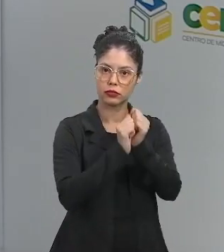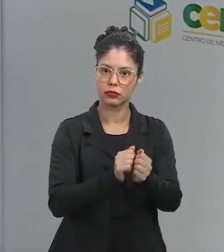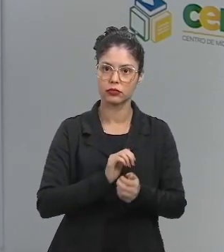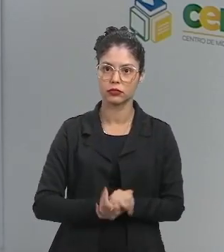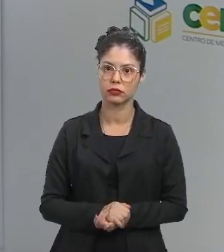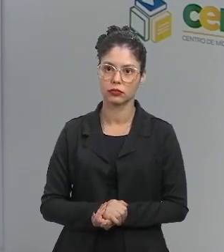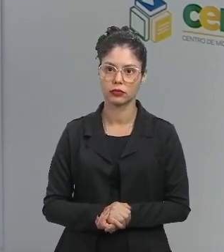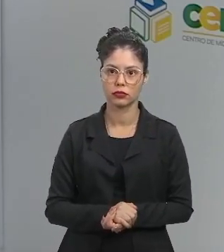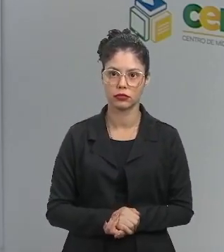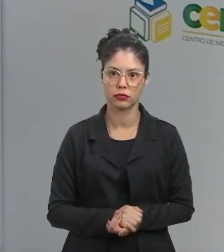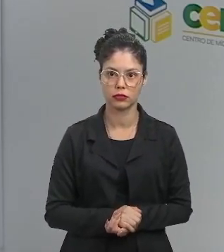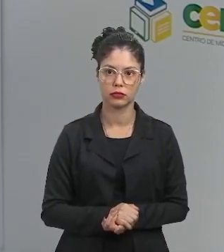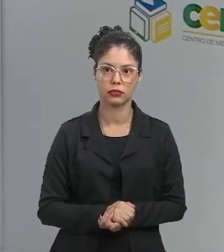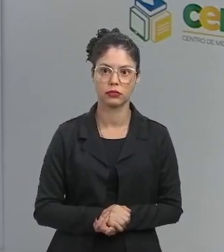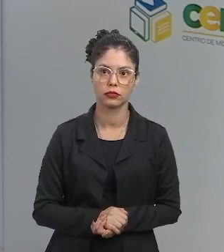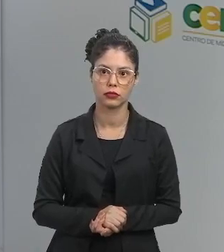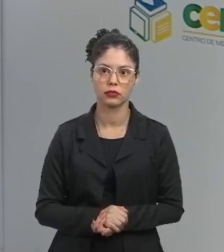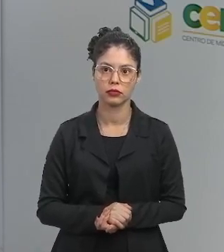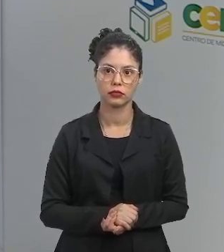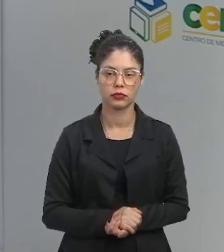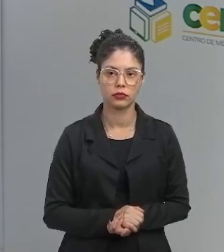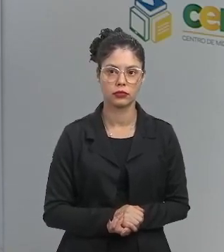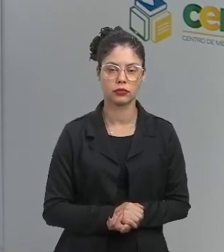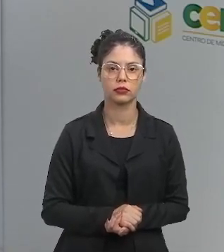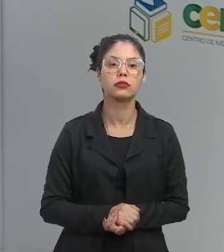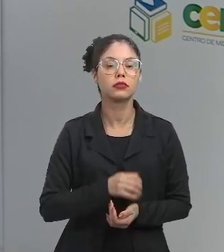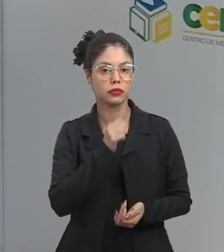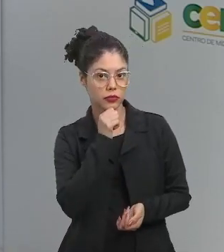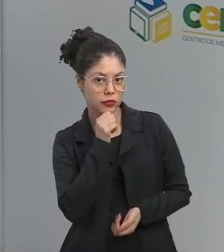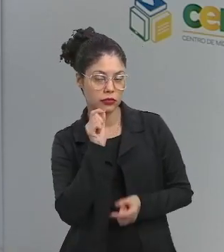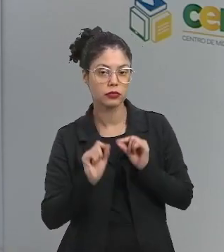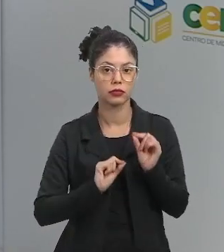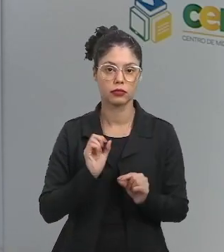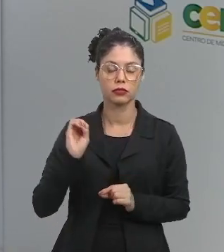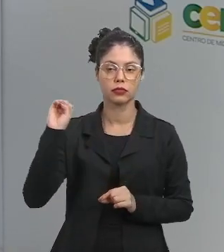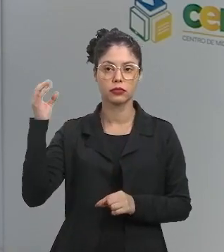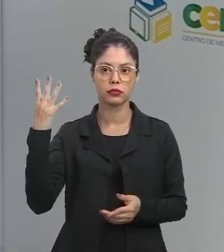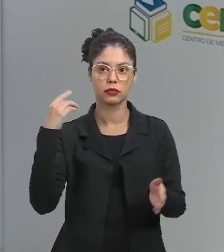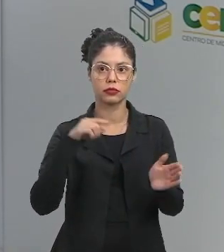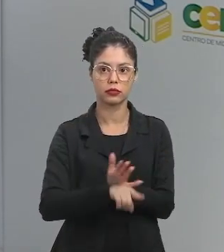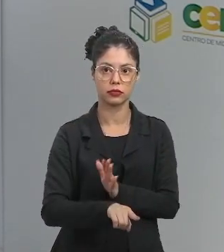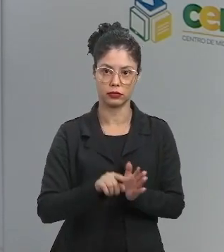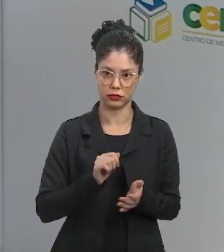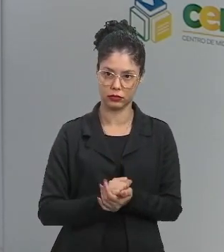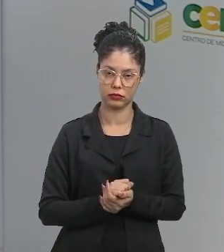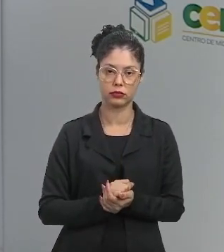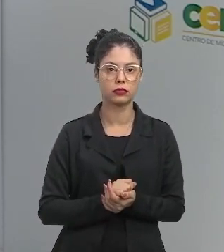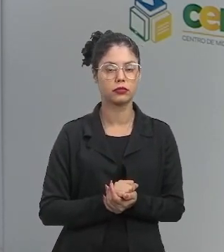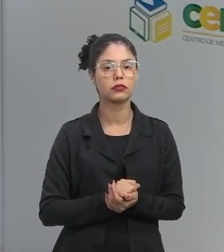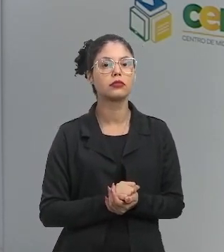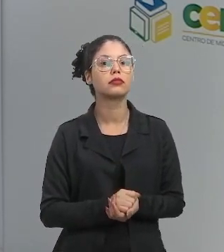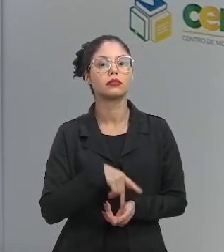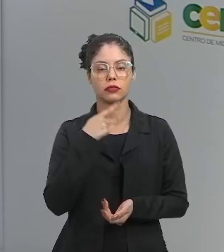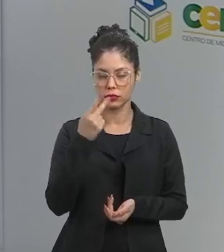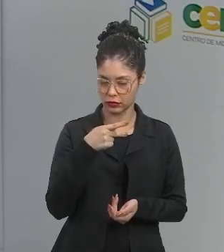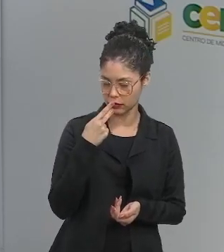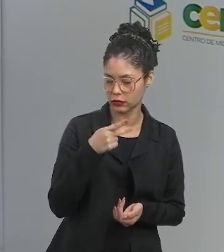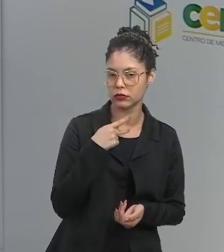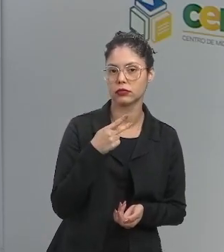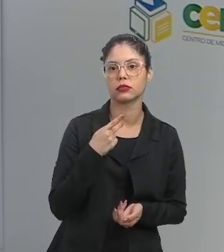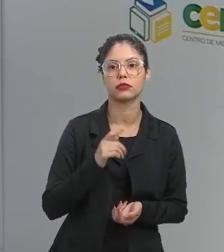E, por coincidência, foi uma questão que, de vez em quando, eu comentava